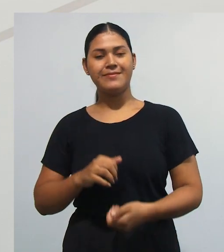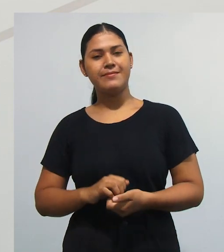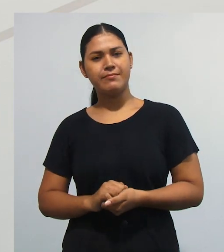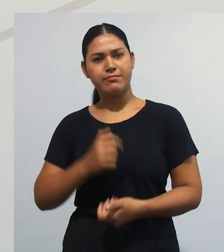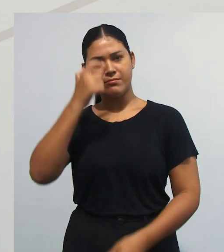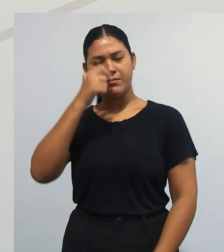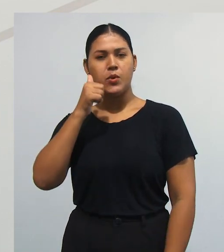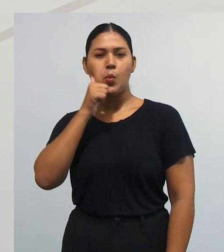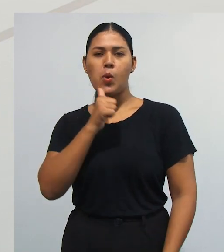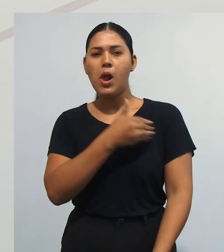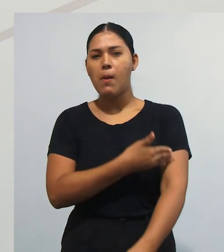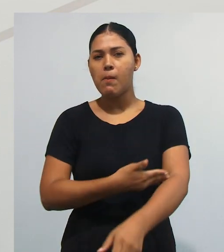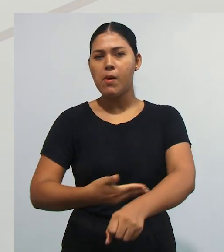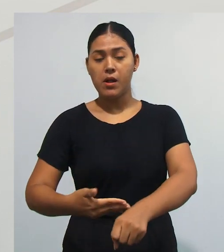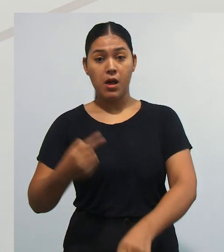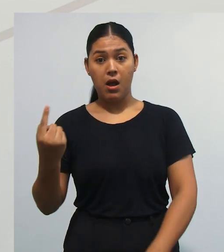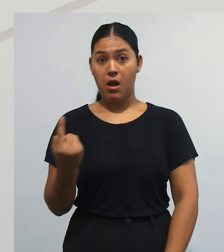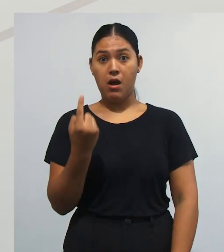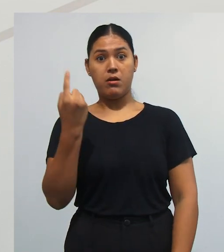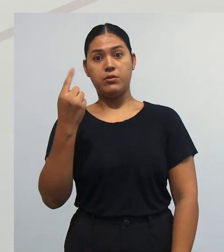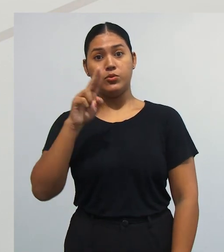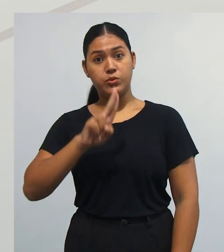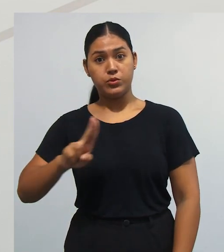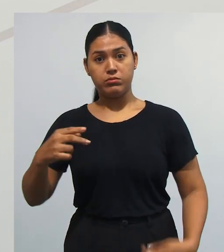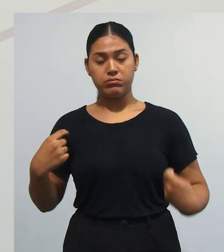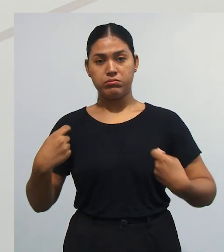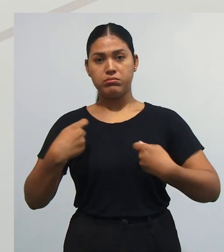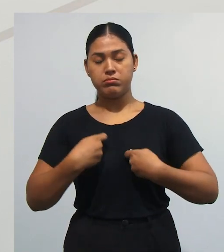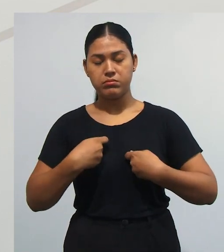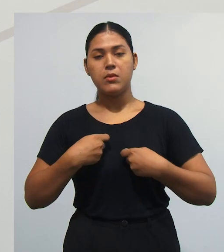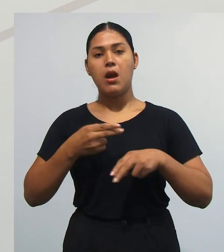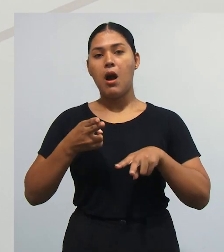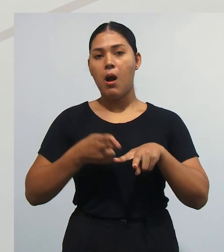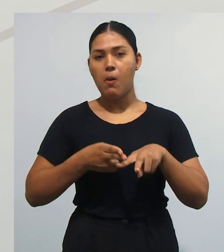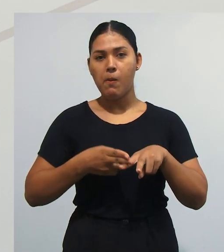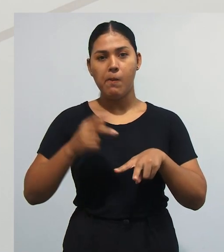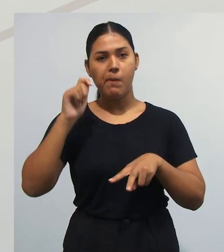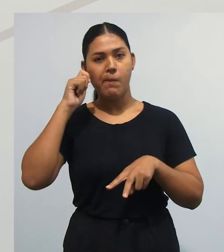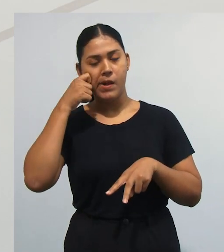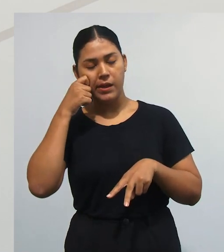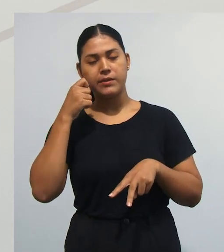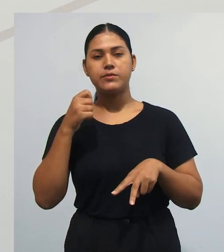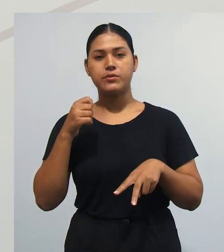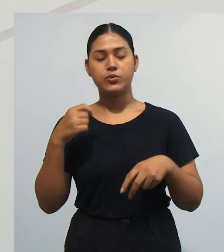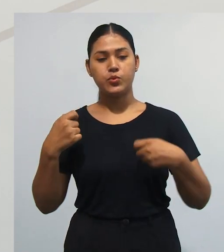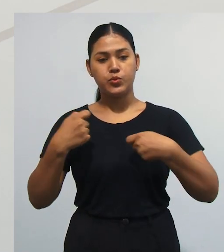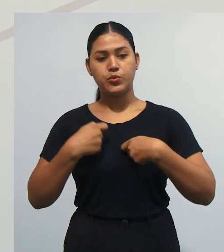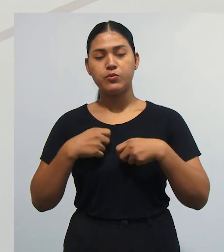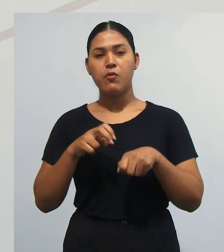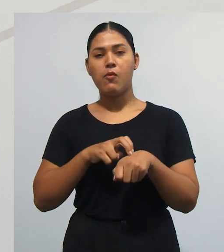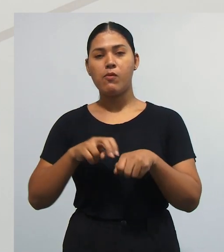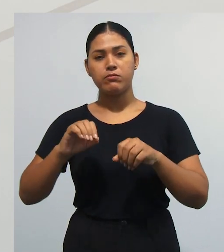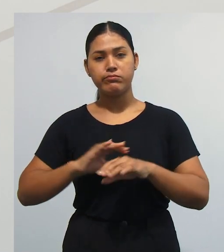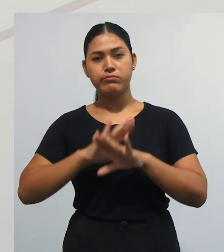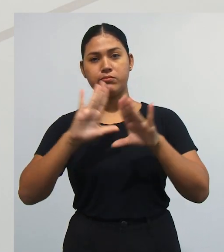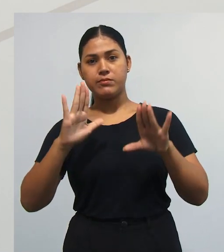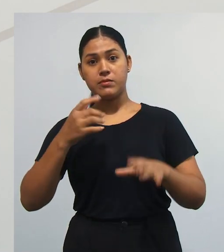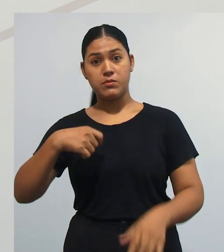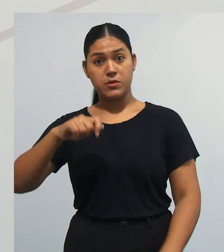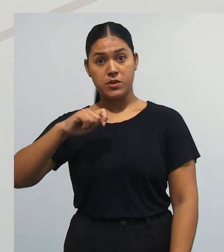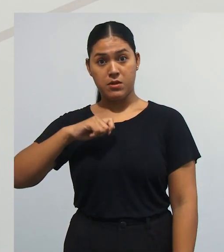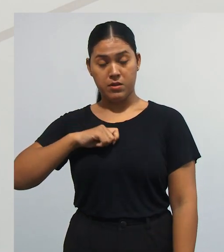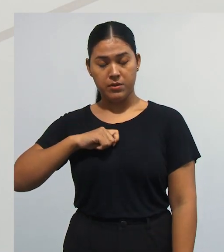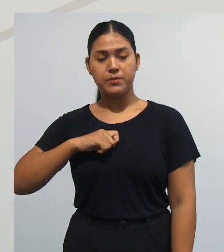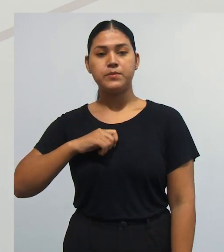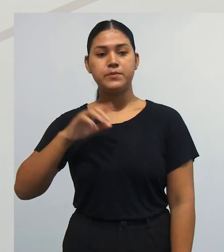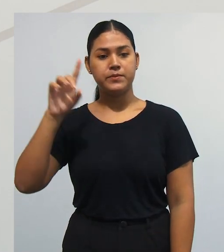Eu sou uma mulher branca, alta e estou vestindo uma calça preta e um blazer de cor verde e claro. O sinal que me identifica